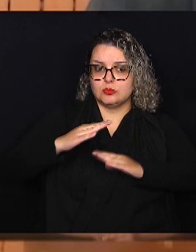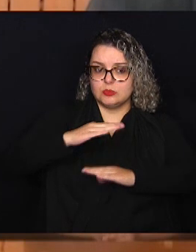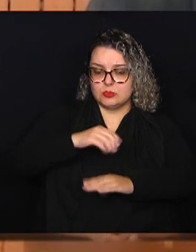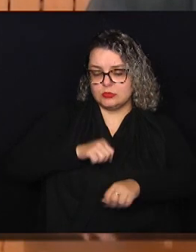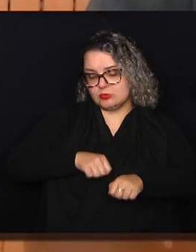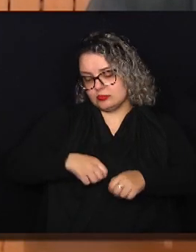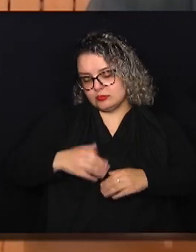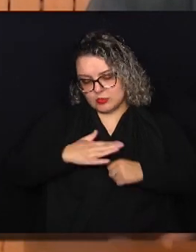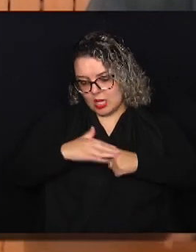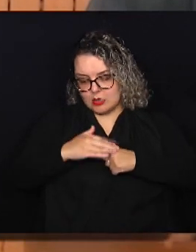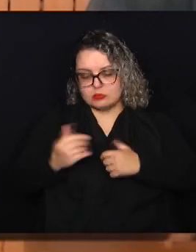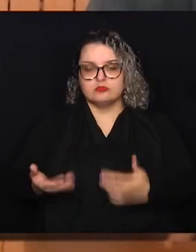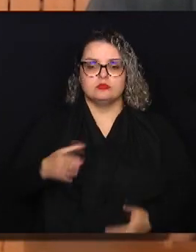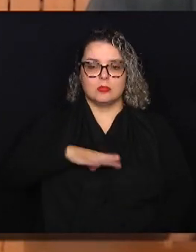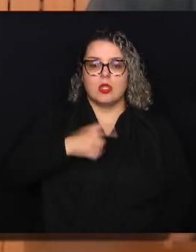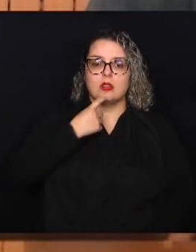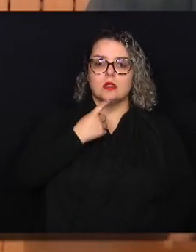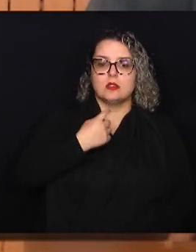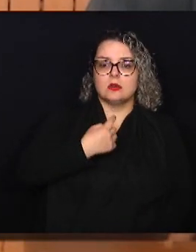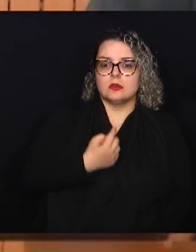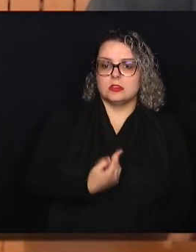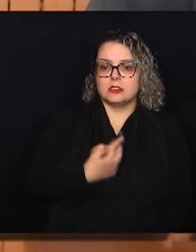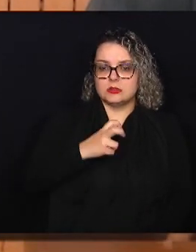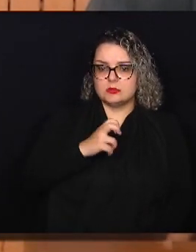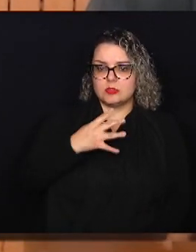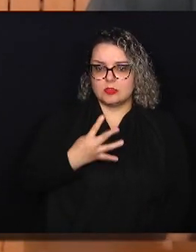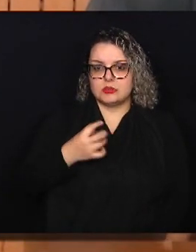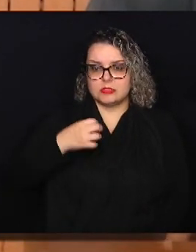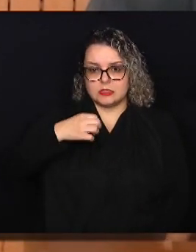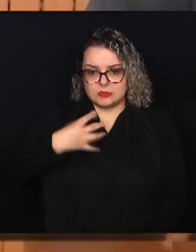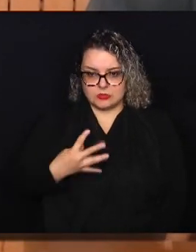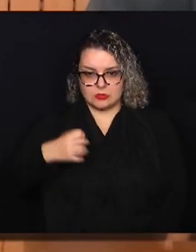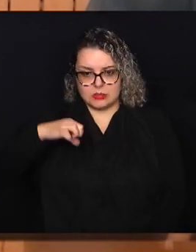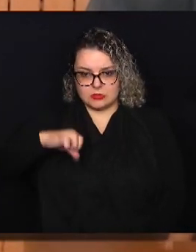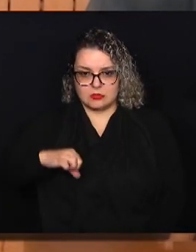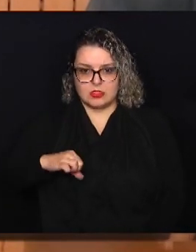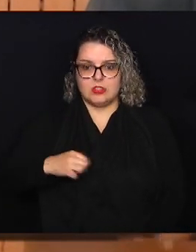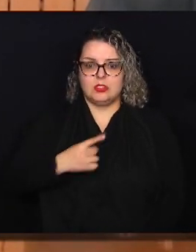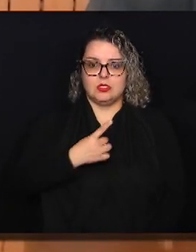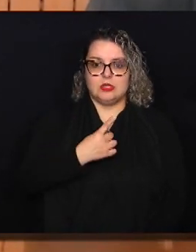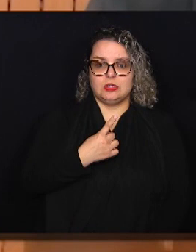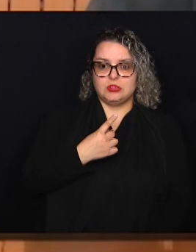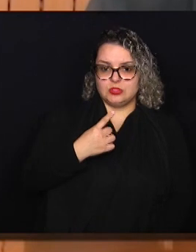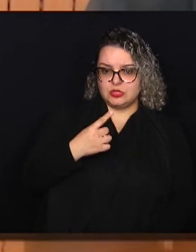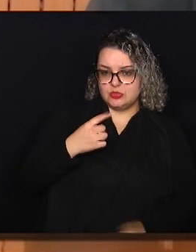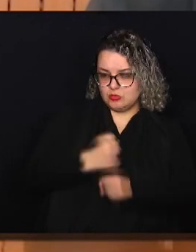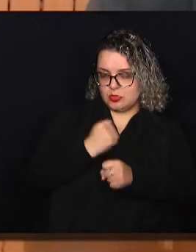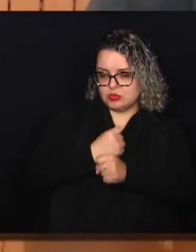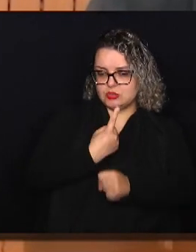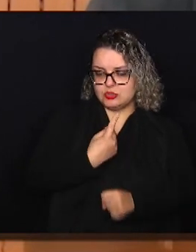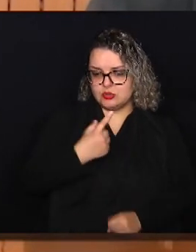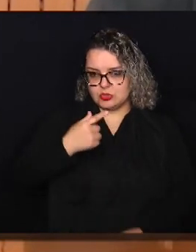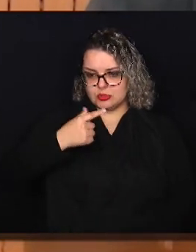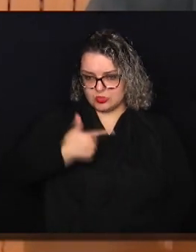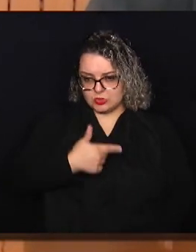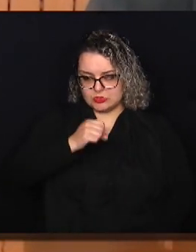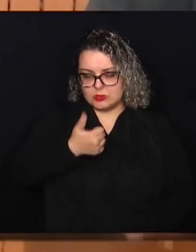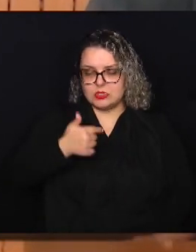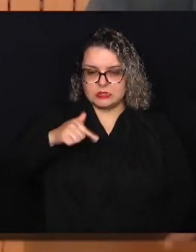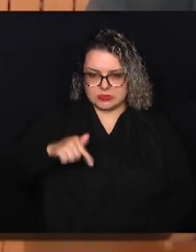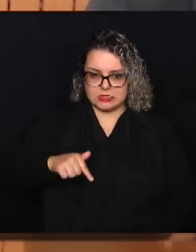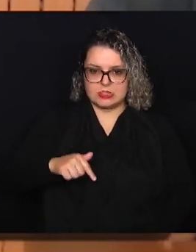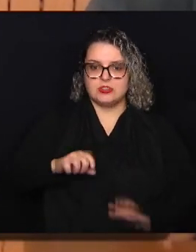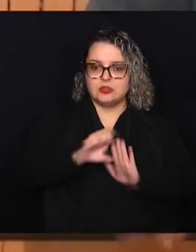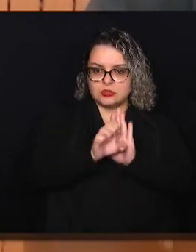é a lei número 15.449, de 28 de junho de 2017, que é o Estatuto dos Animais. O